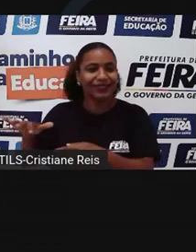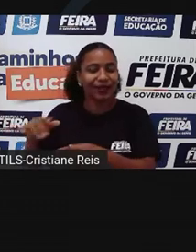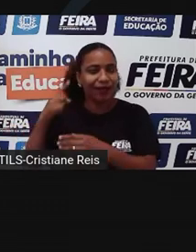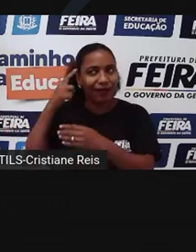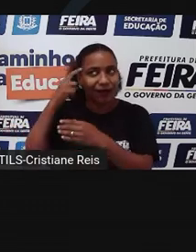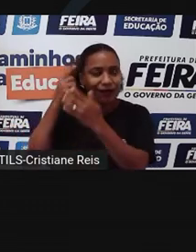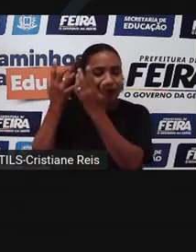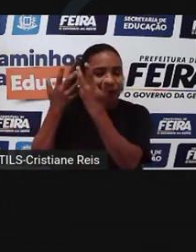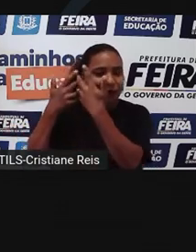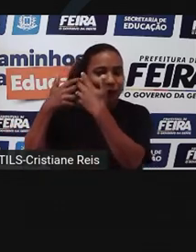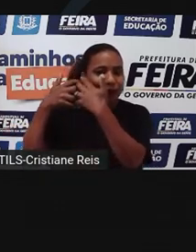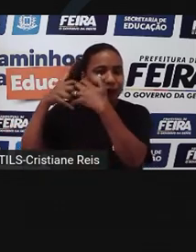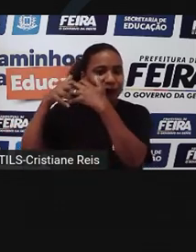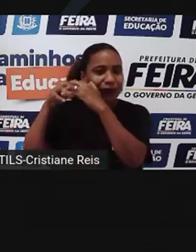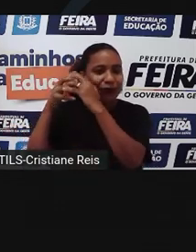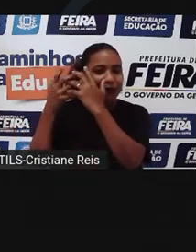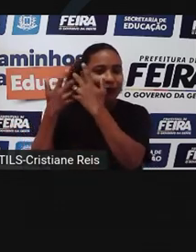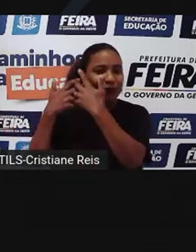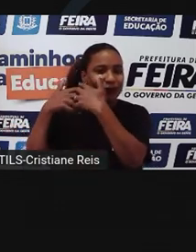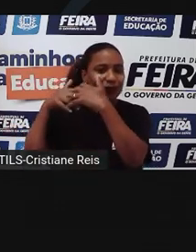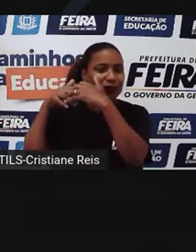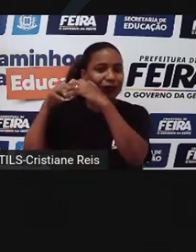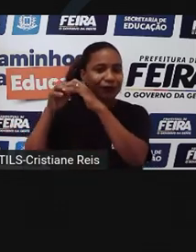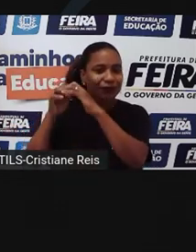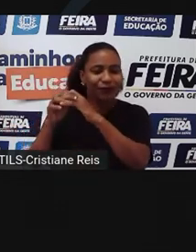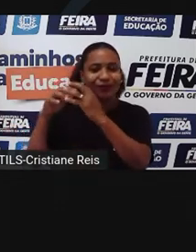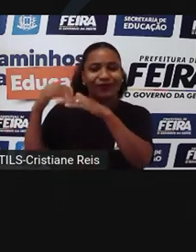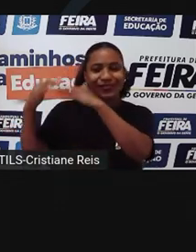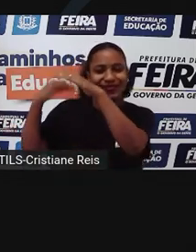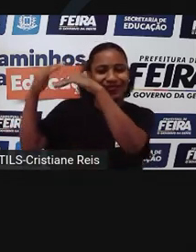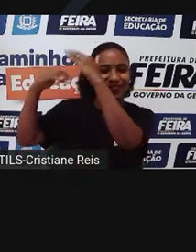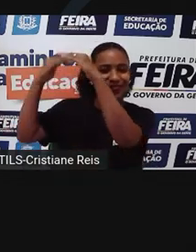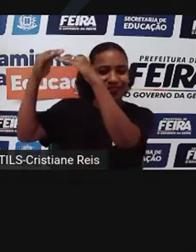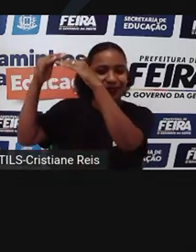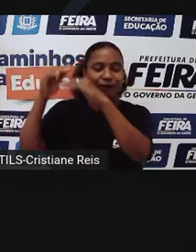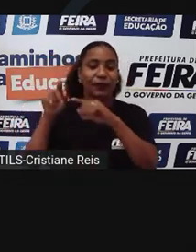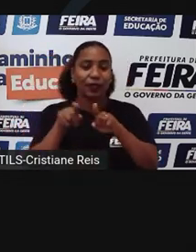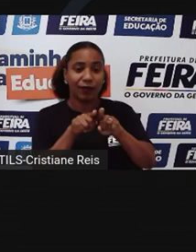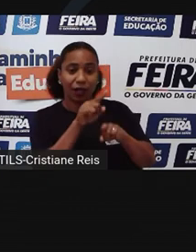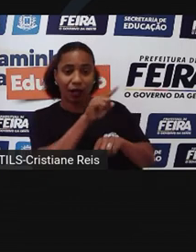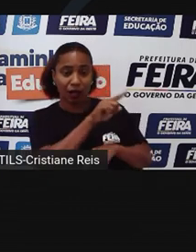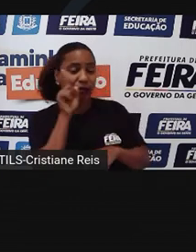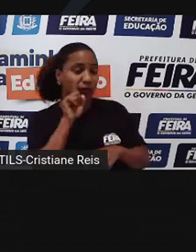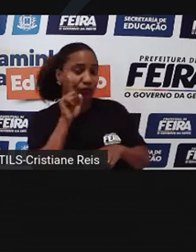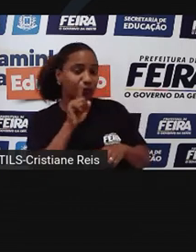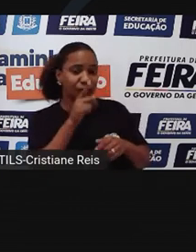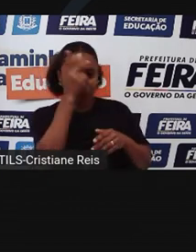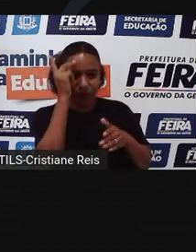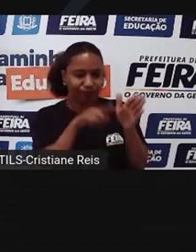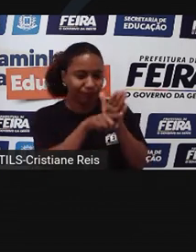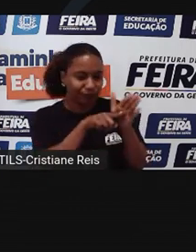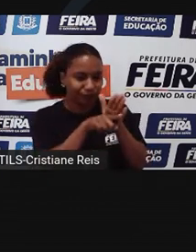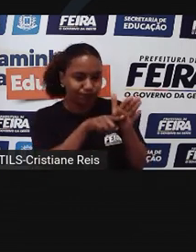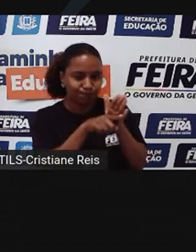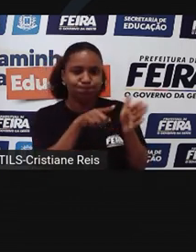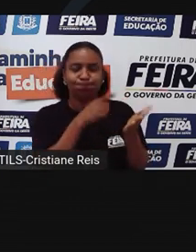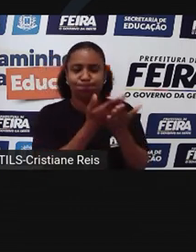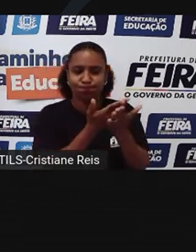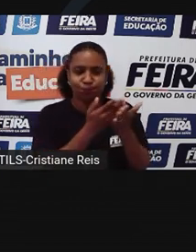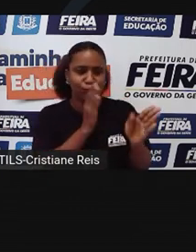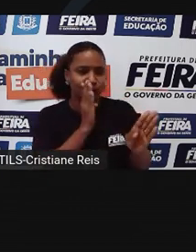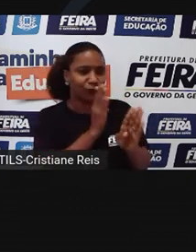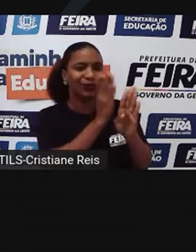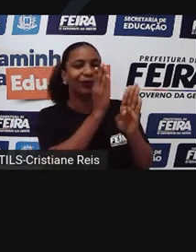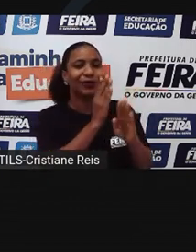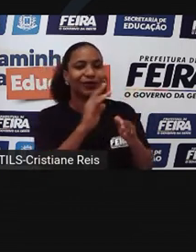ainda estão crescendo e se desenvolvendo. Pesquisadores da Universidade de Stanford, Estados Unidos, descobriram que a leitura, por